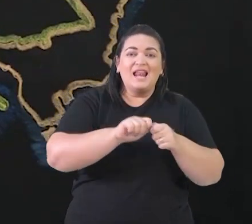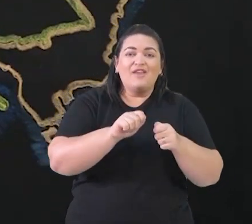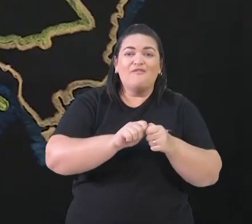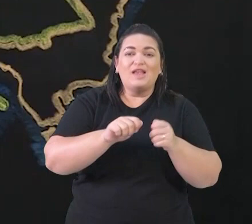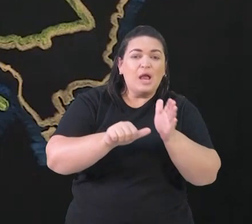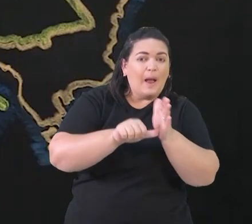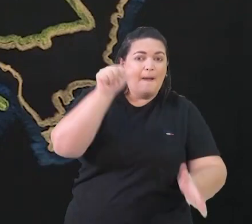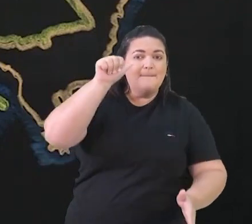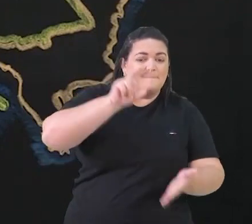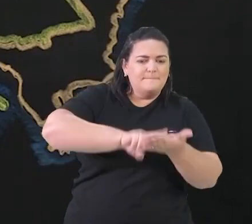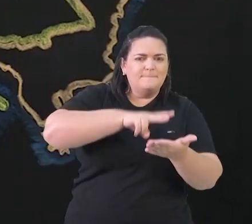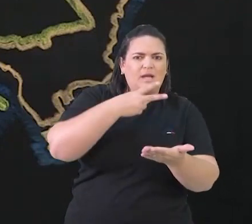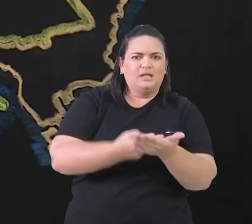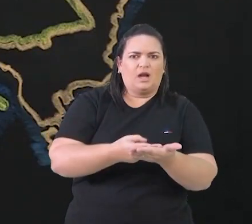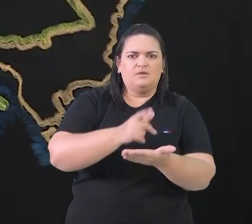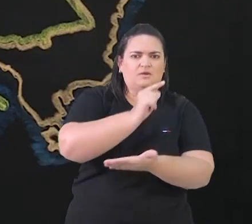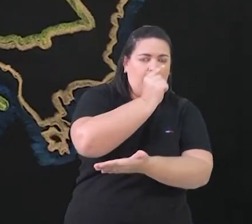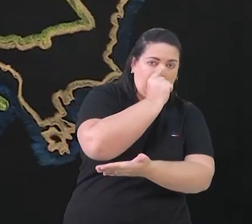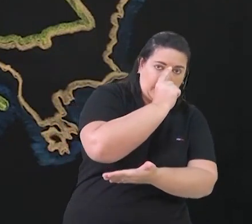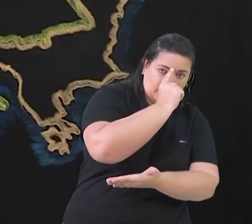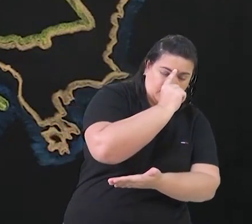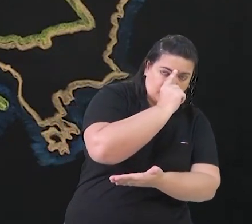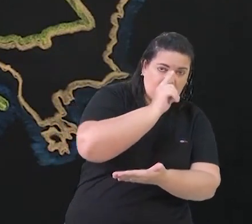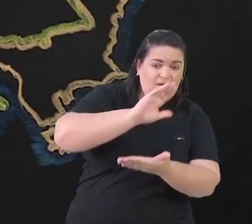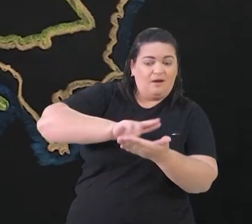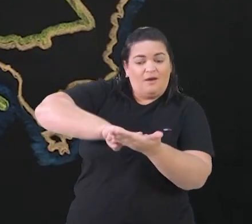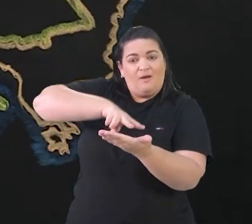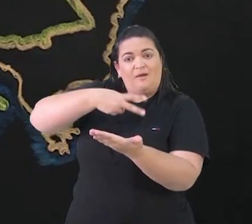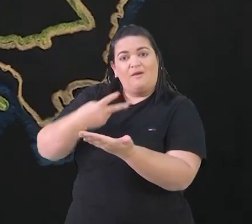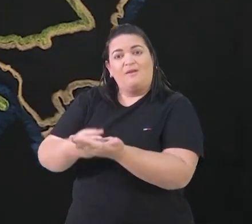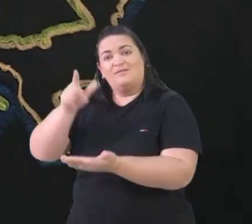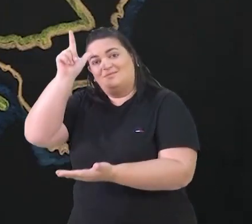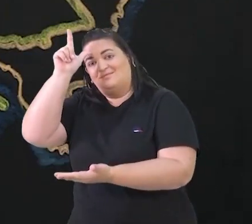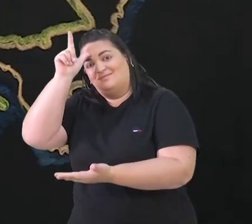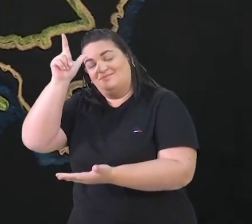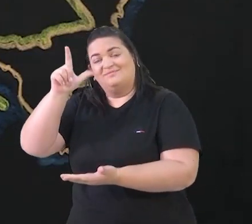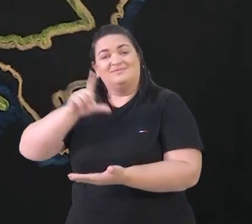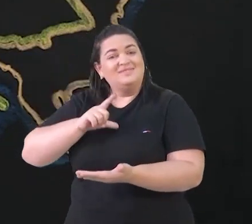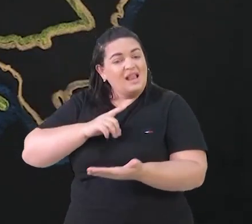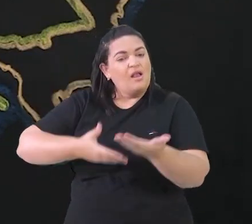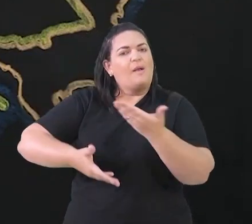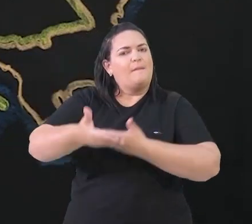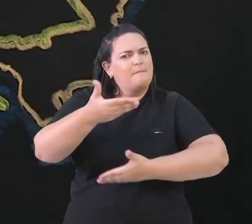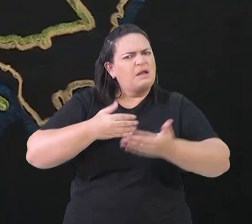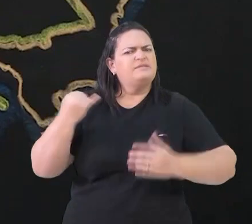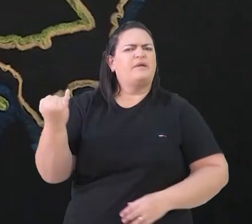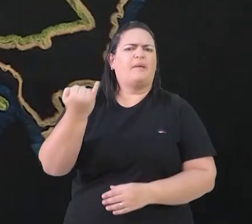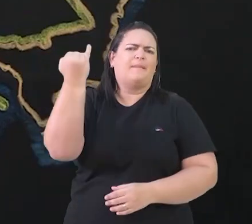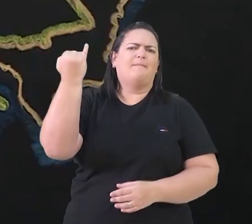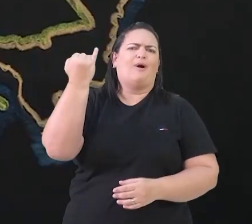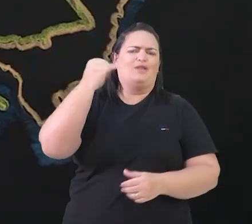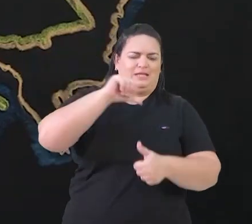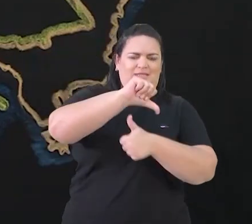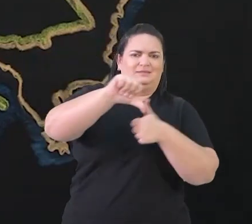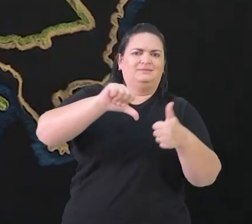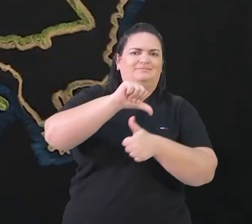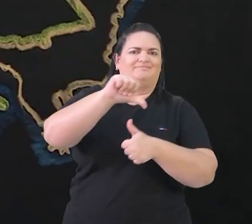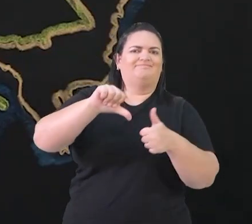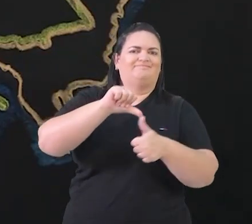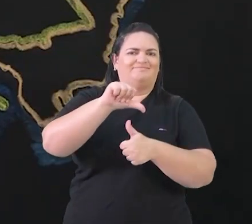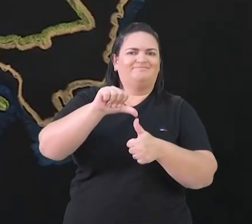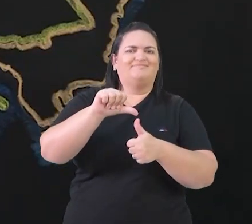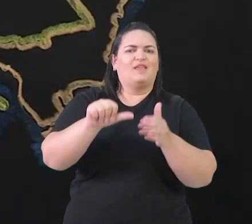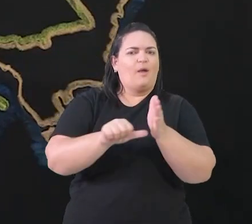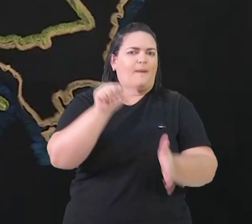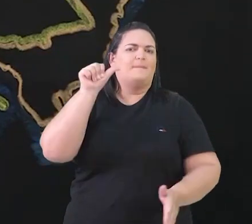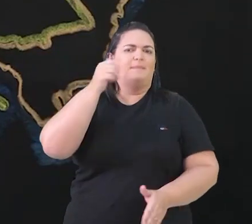da Bíblia para o alemão e teve uma participação, portanto, muito importante na Reforma. E foi o primeiro a realizar